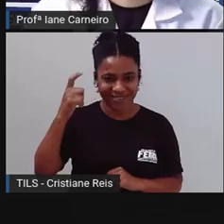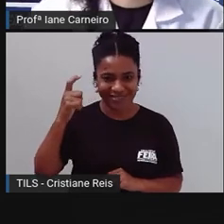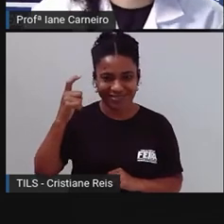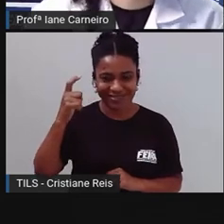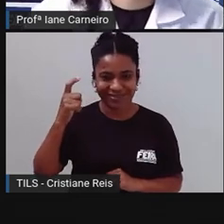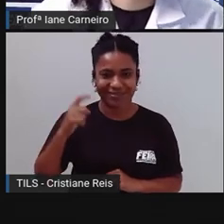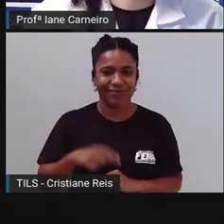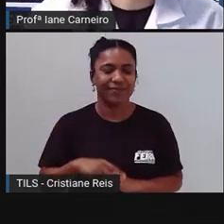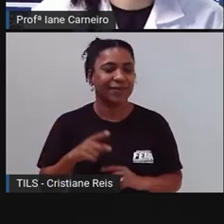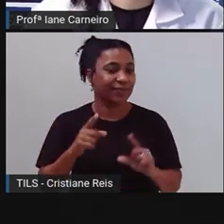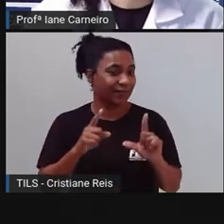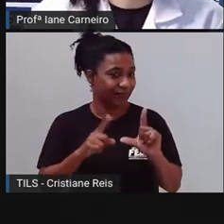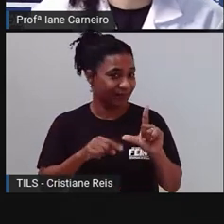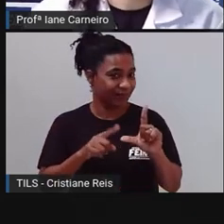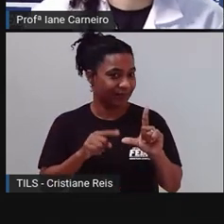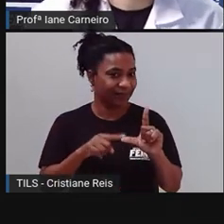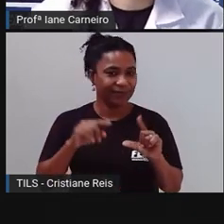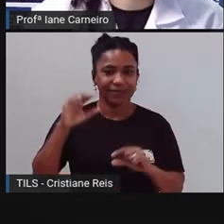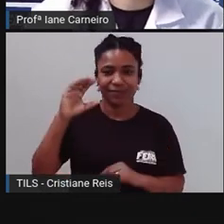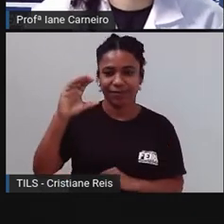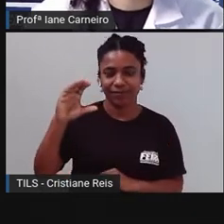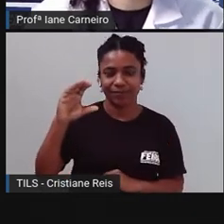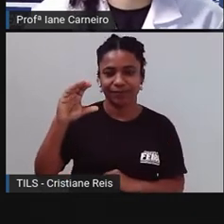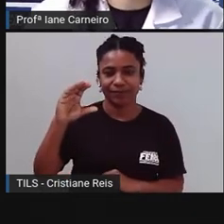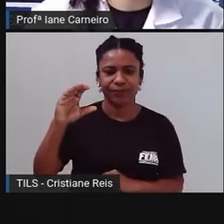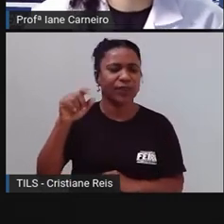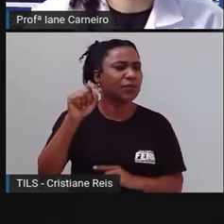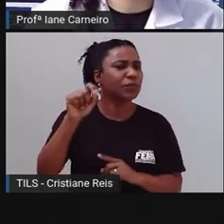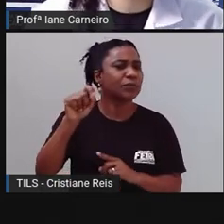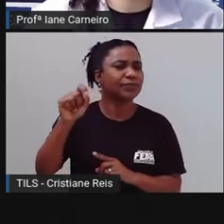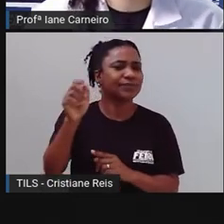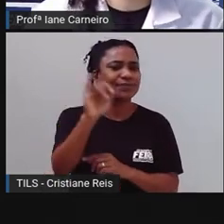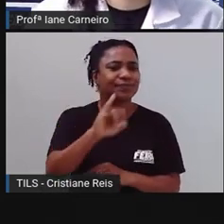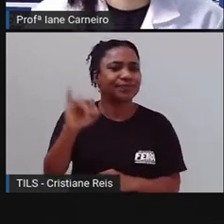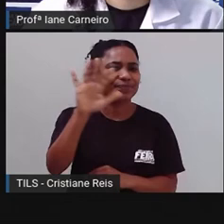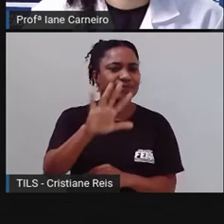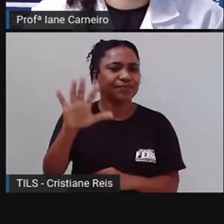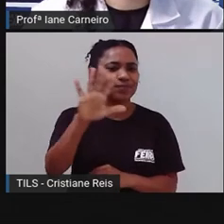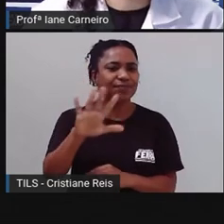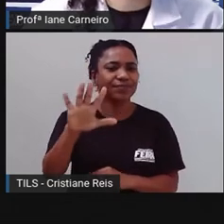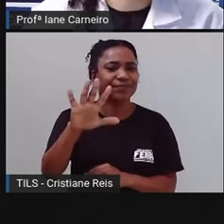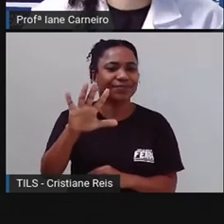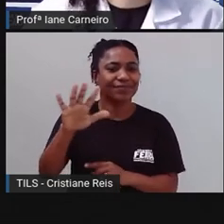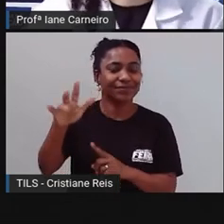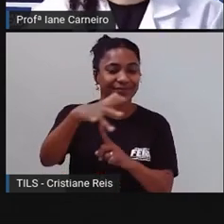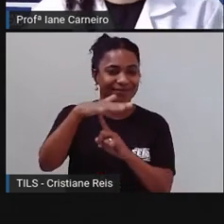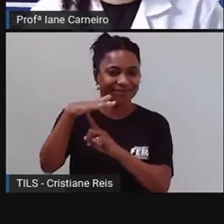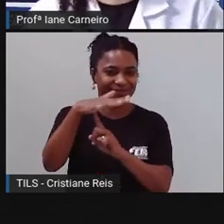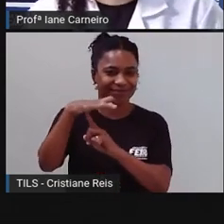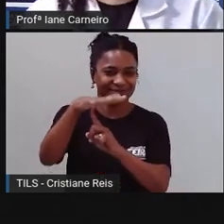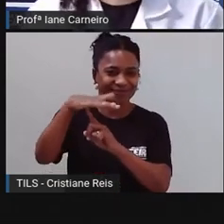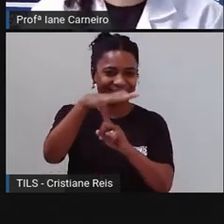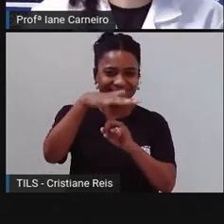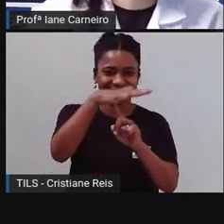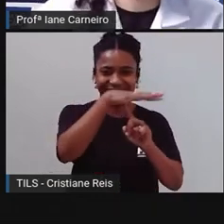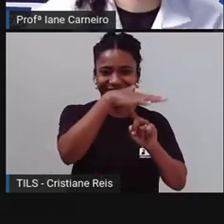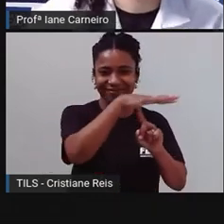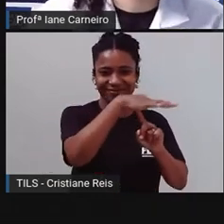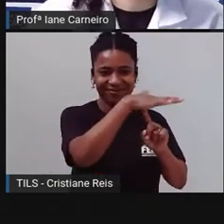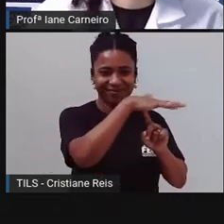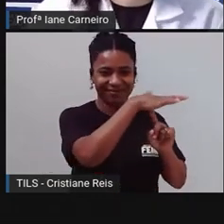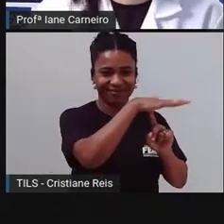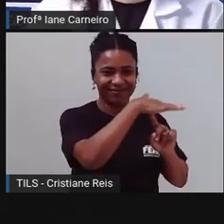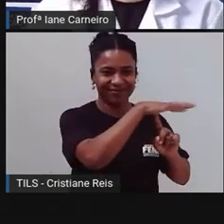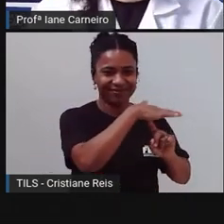Então a gente colocou a letra inicial. Essa aqui, quem sabe que figura é essa aqui? É um helicóptero. Ah, Pró,